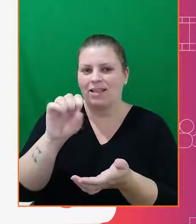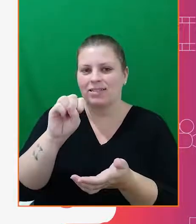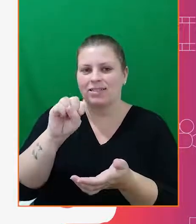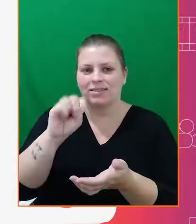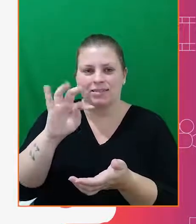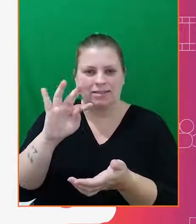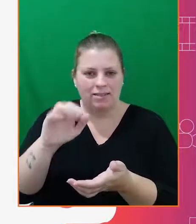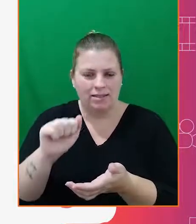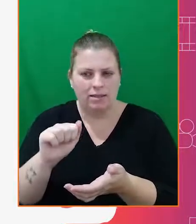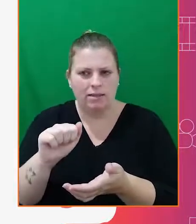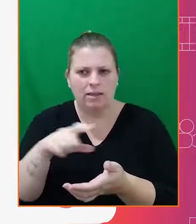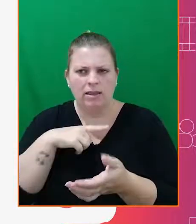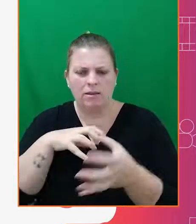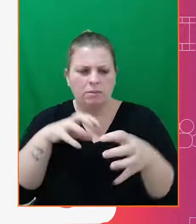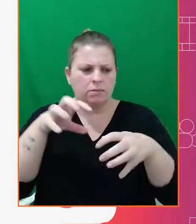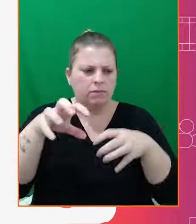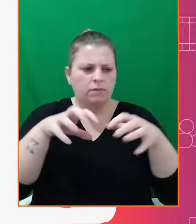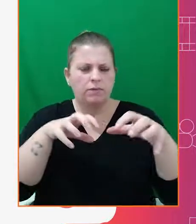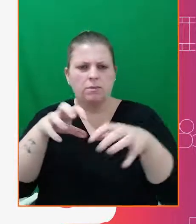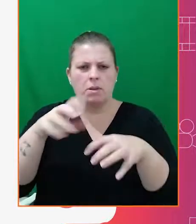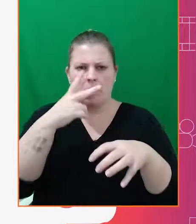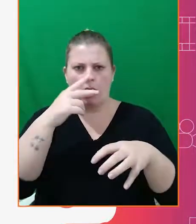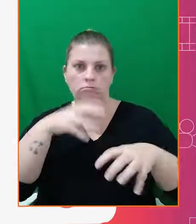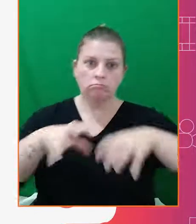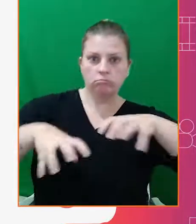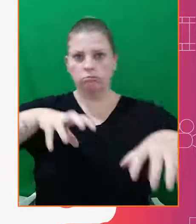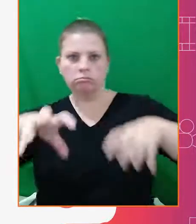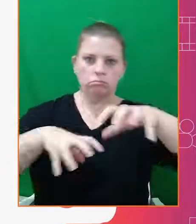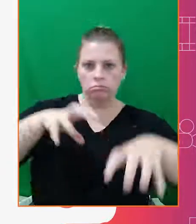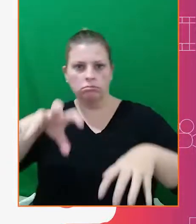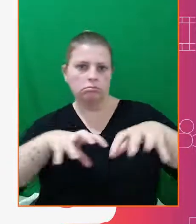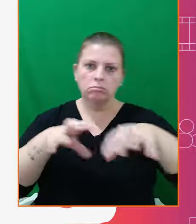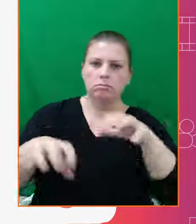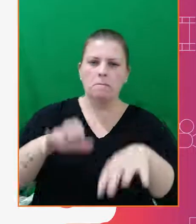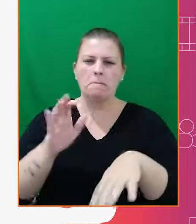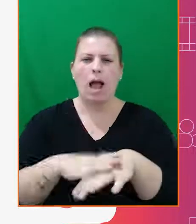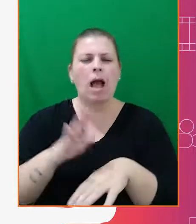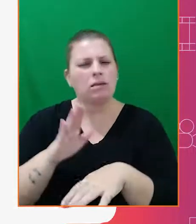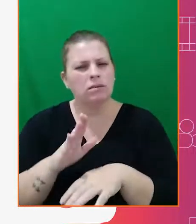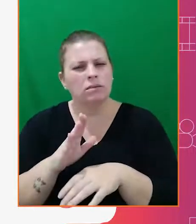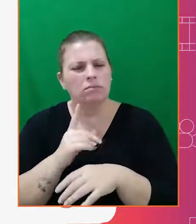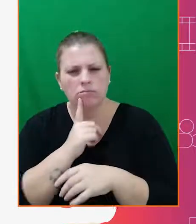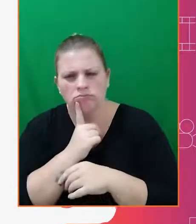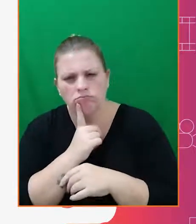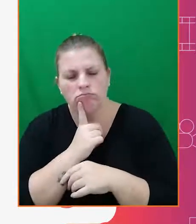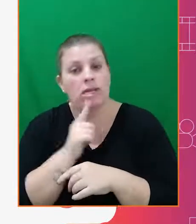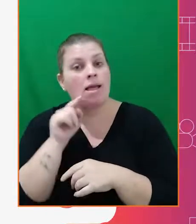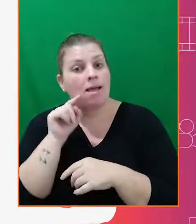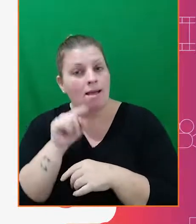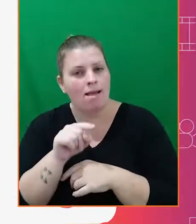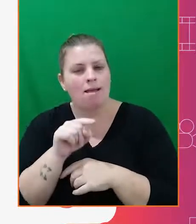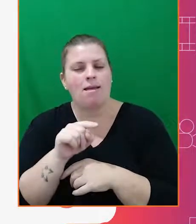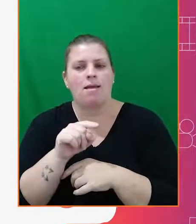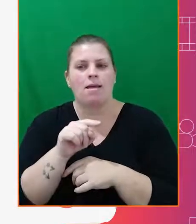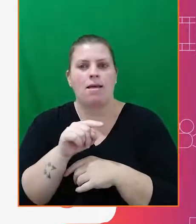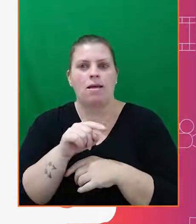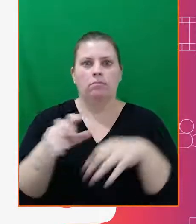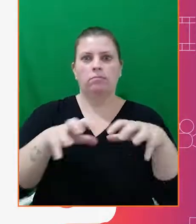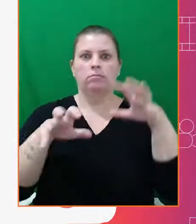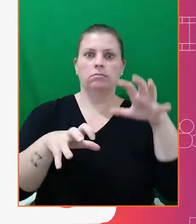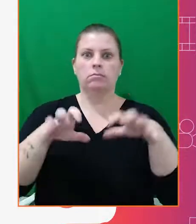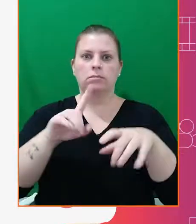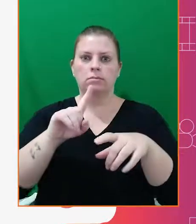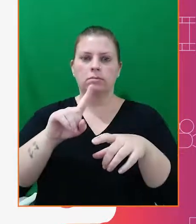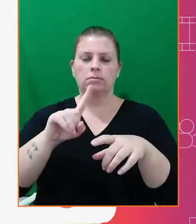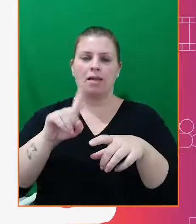personagens se movam de forma mais exagerada? Esse exagero está relacionado com a ideia de